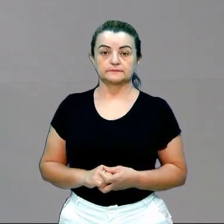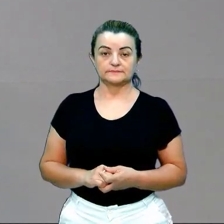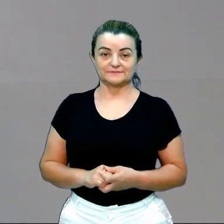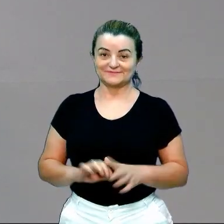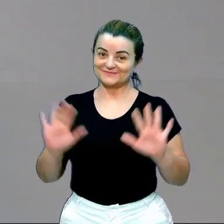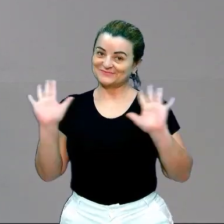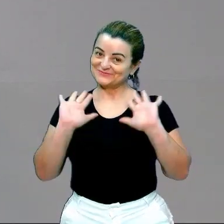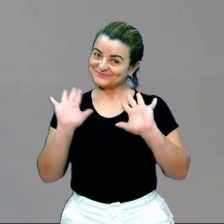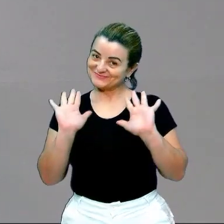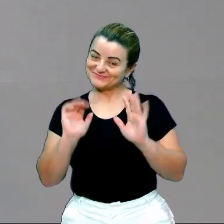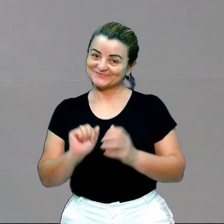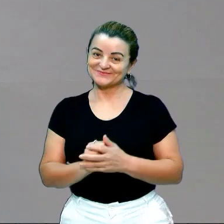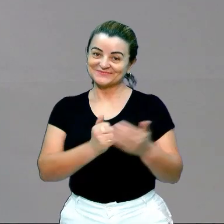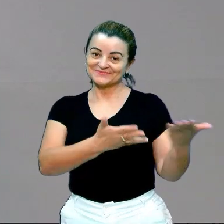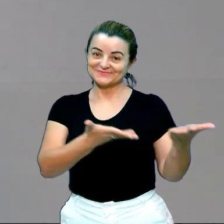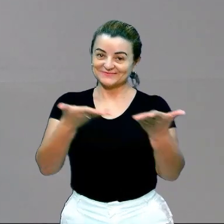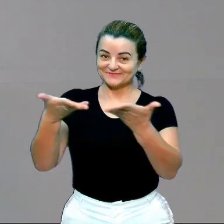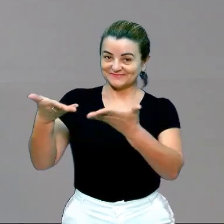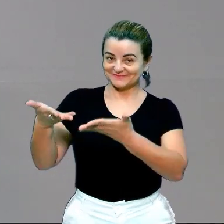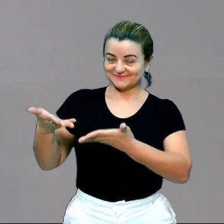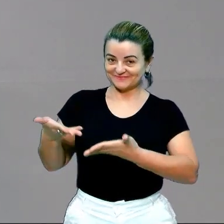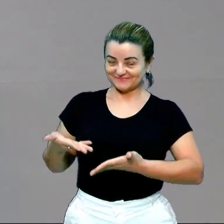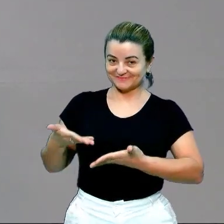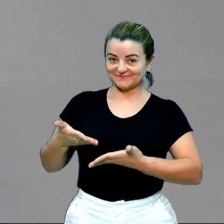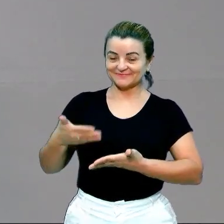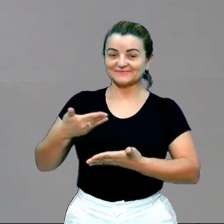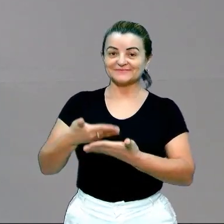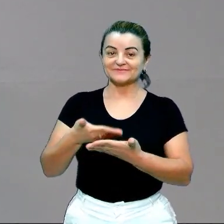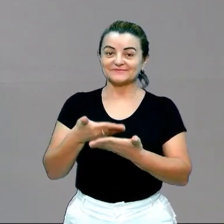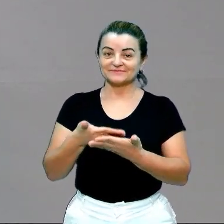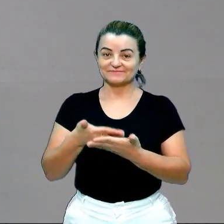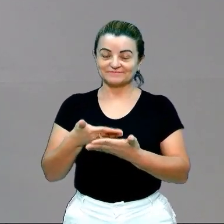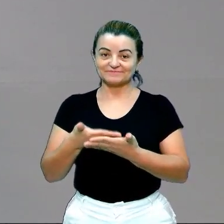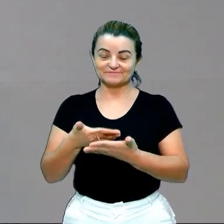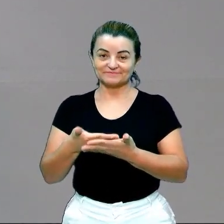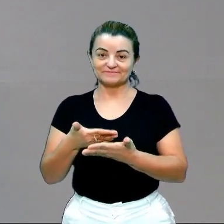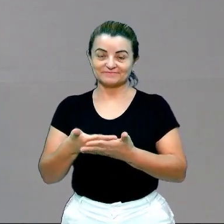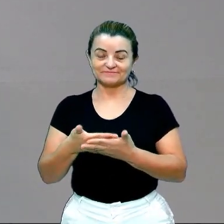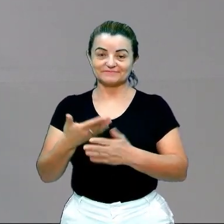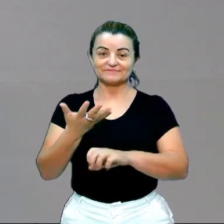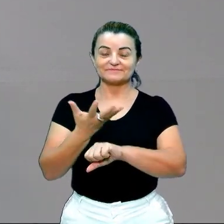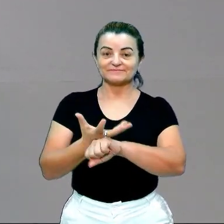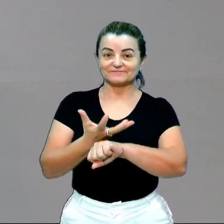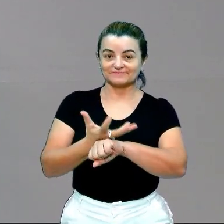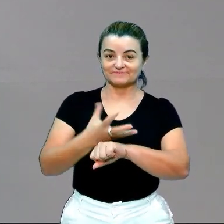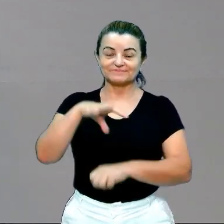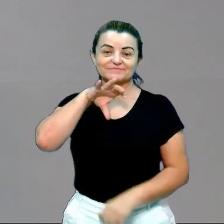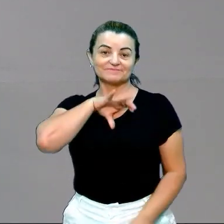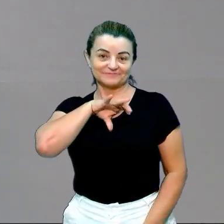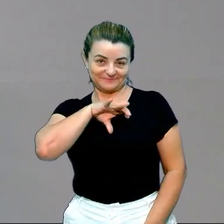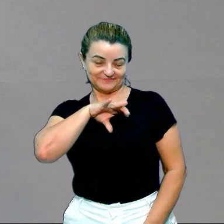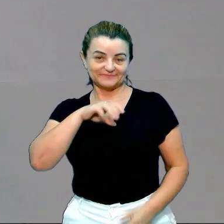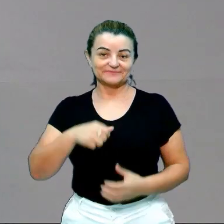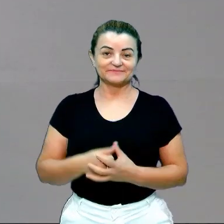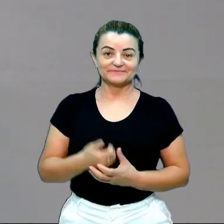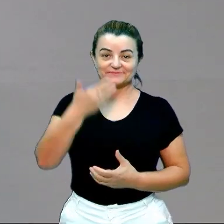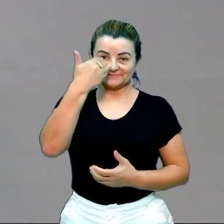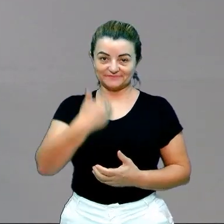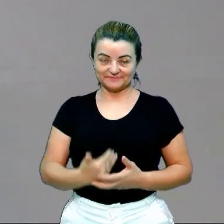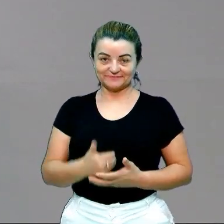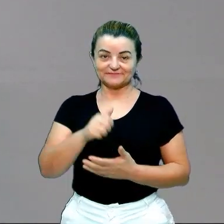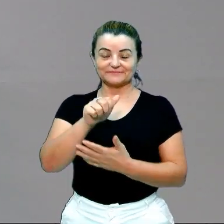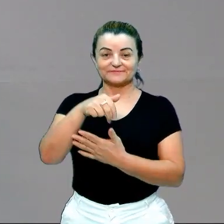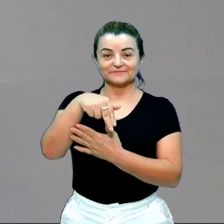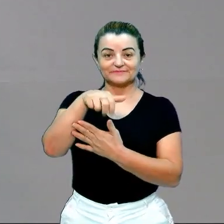Olá, sejam bem-vindos a mais uma aula do componente curricular de língua portuguesa. Eu sou a